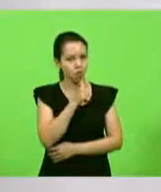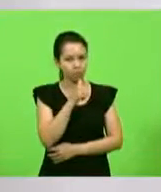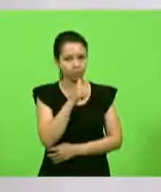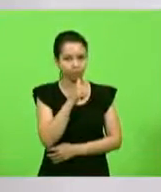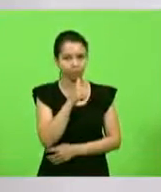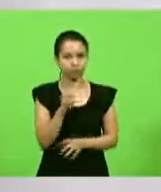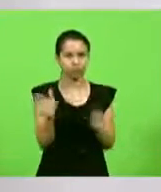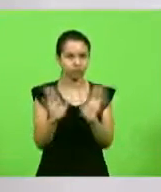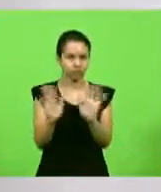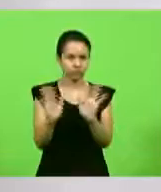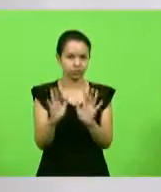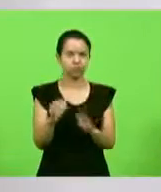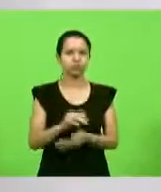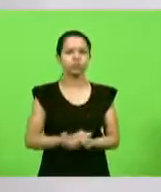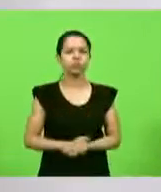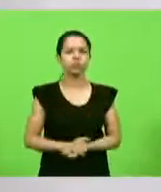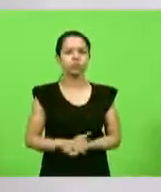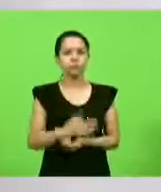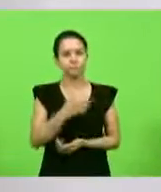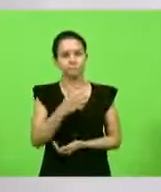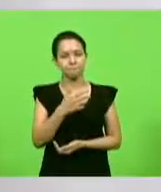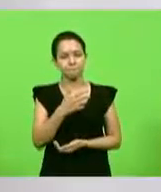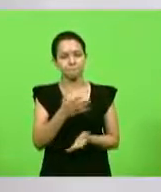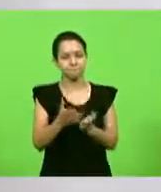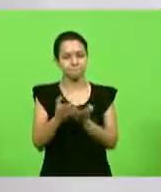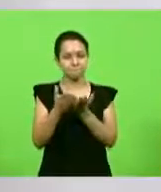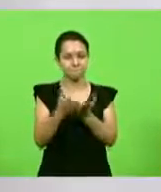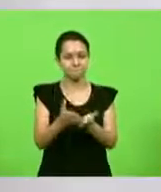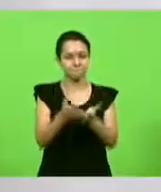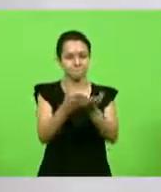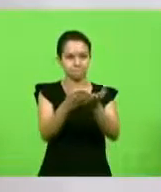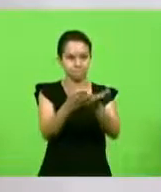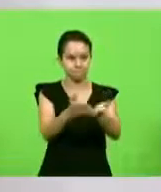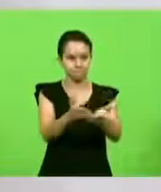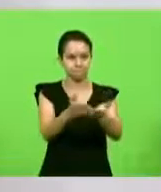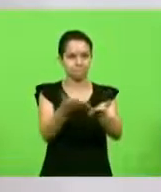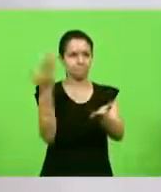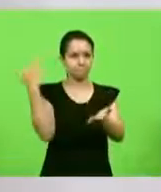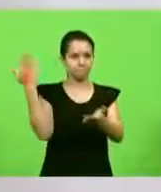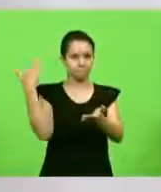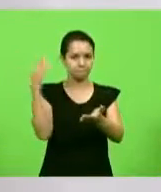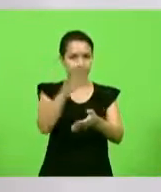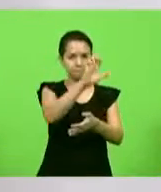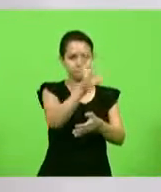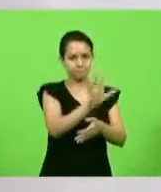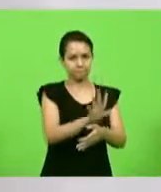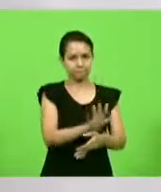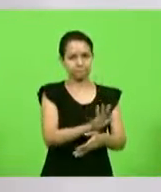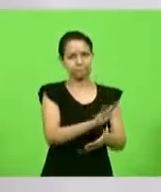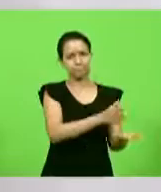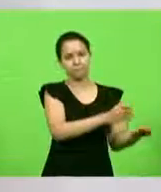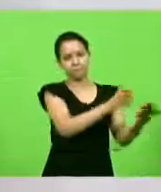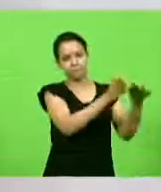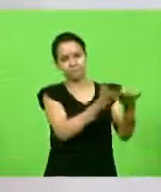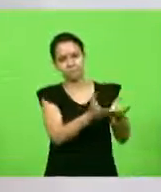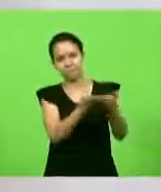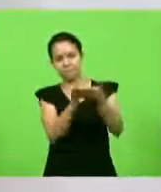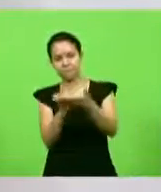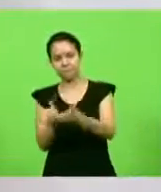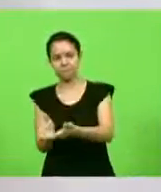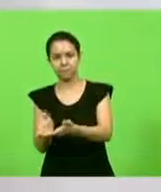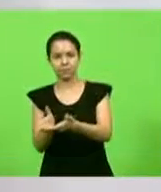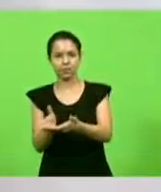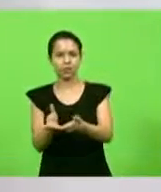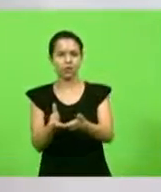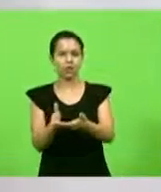saiu o barco, por exemplo, lá do Velho Mundo para conquistar o Novo Mundo, as mulheres chegavam com uma roupa, deputado Berlanda, e saiam de preto.